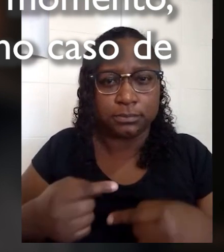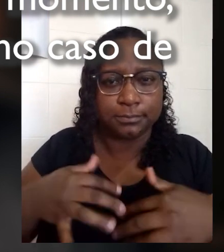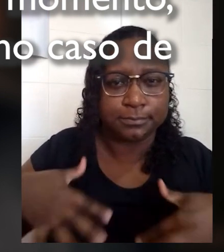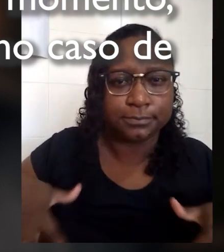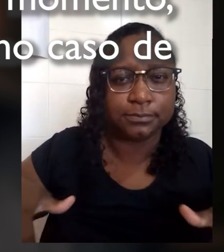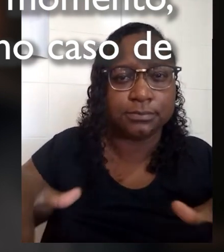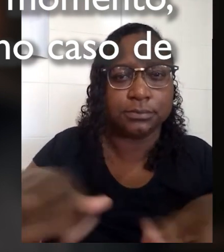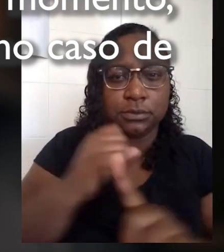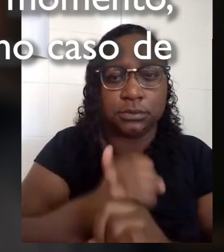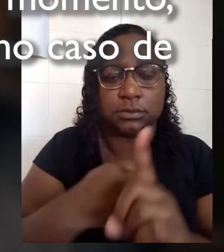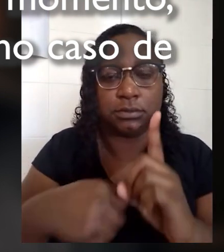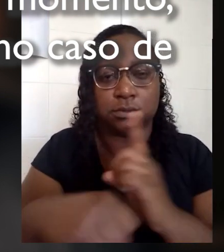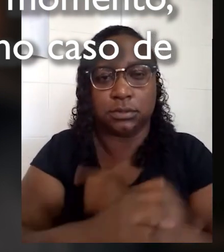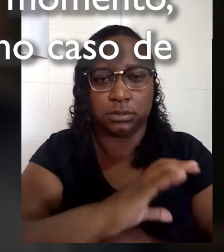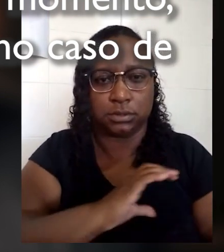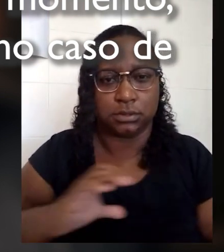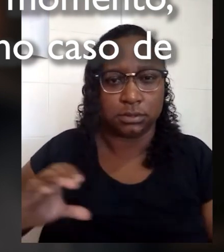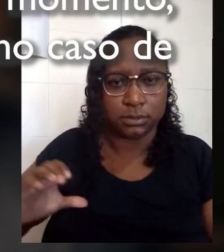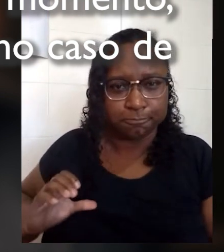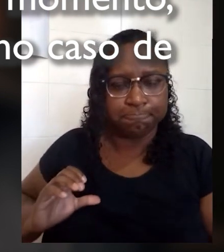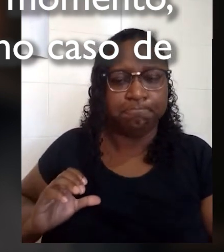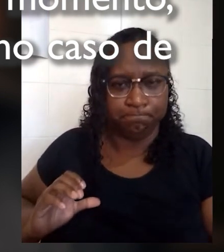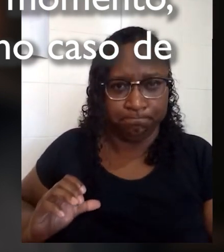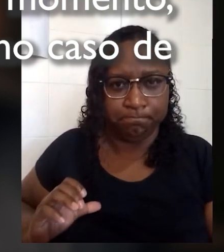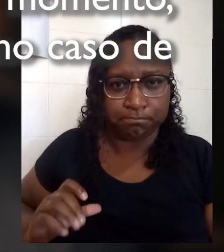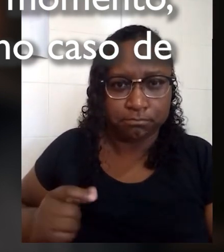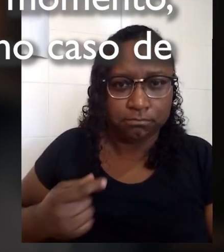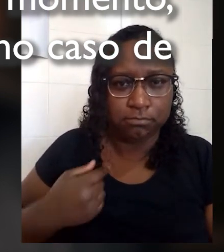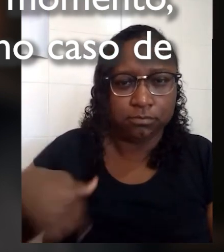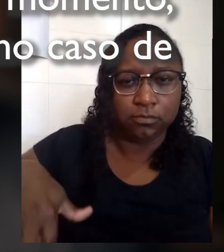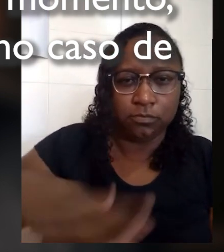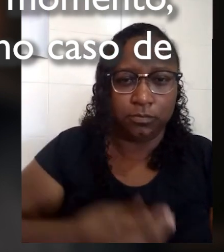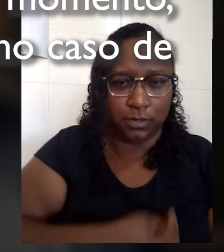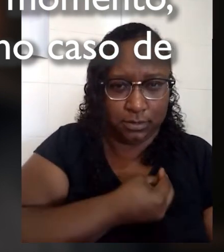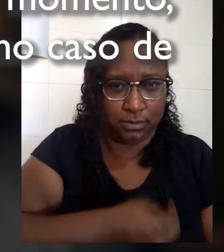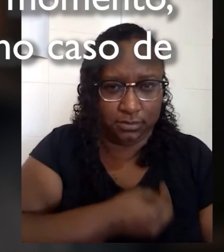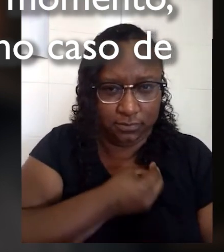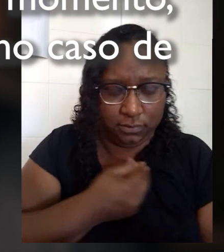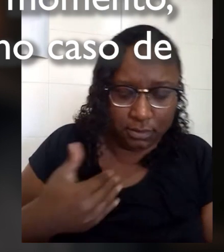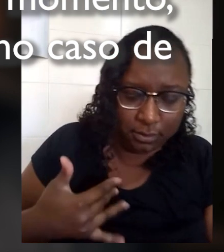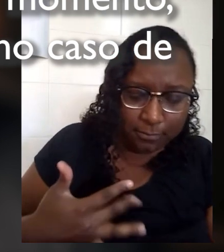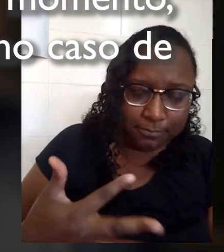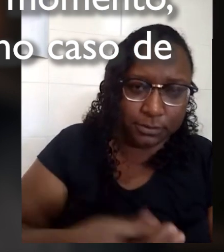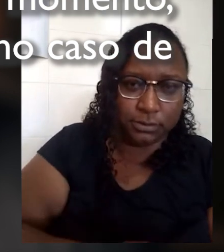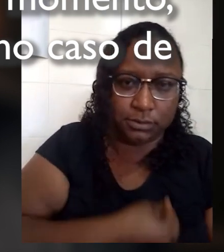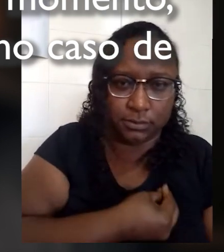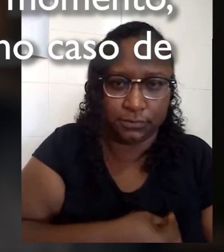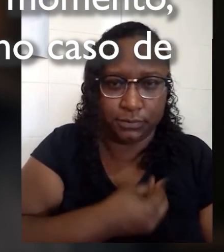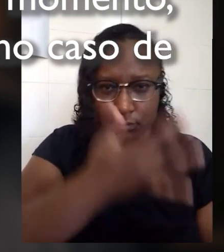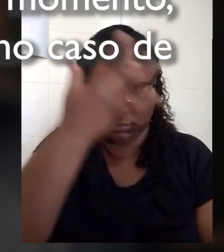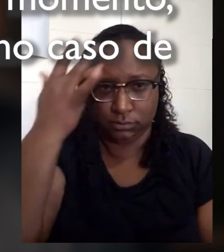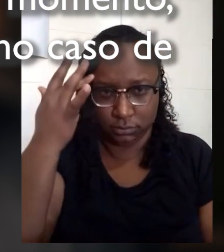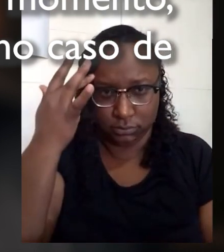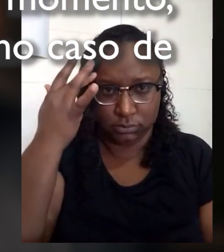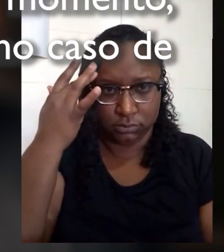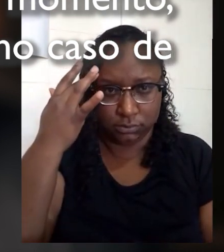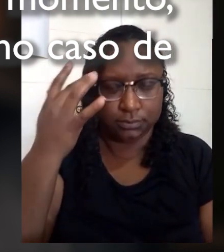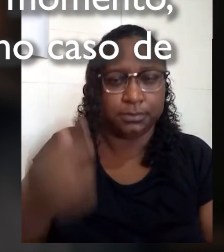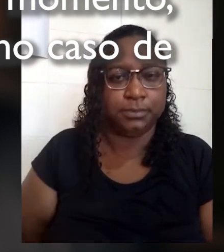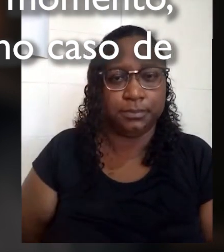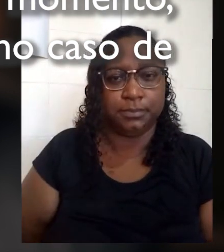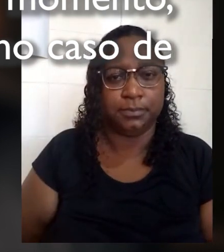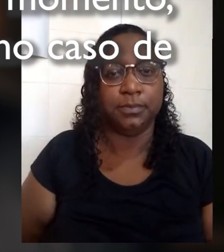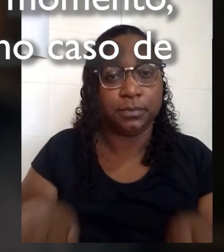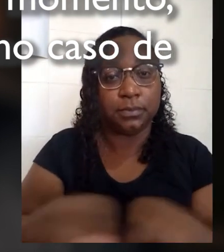cidadãos considerem as histórias sociais e econômicas que determinam a vida e a trajetória das pessoas ao longo da vida